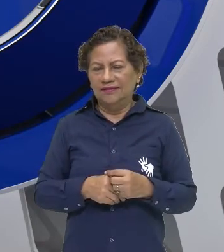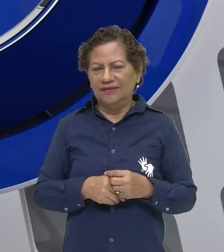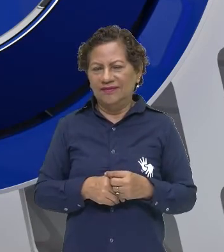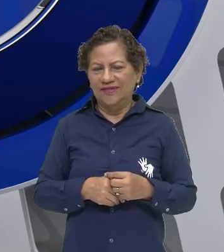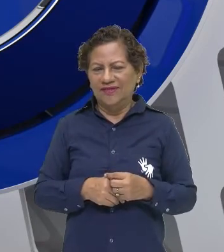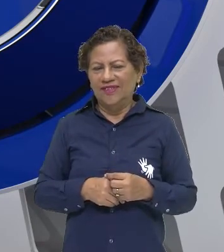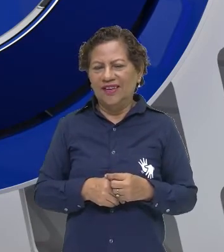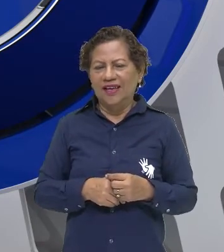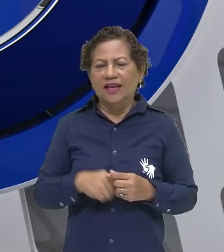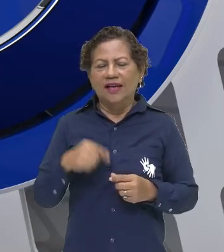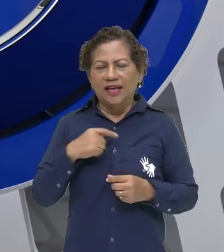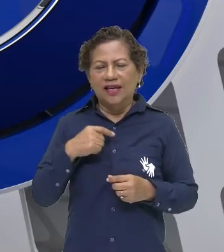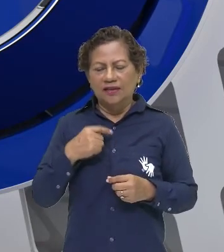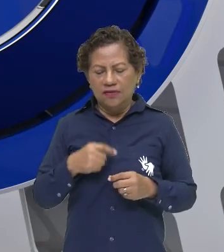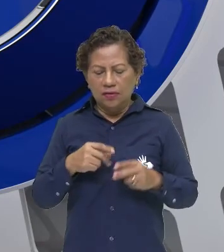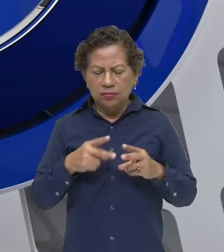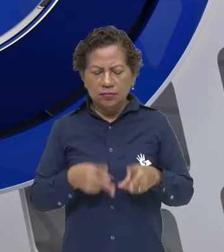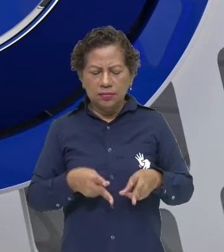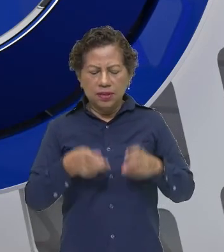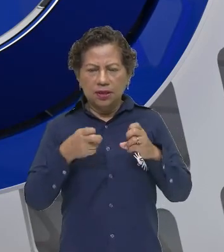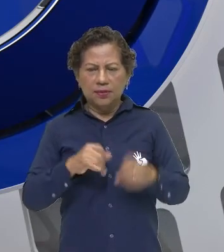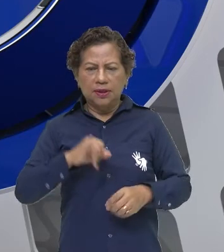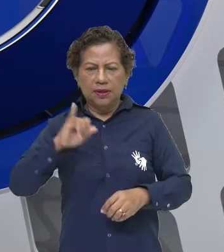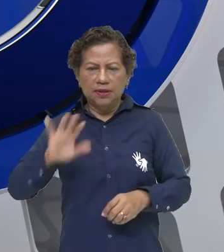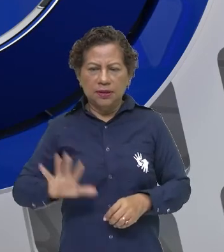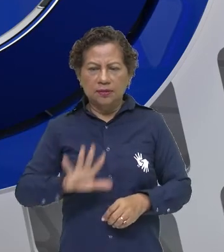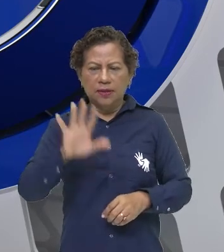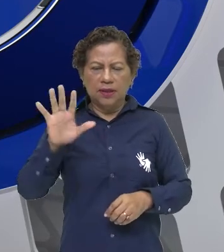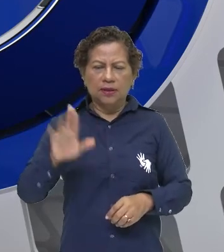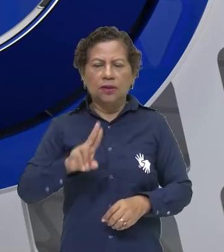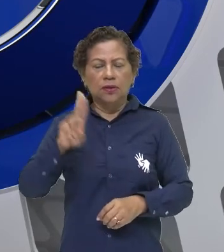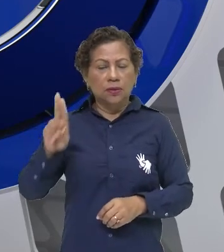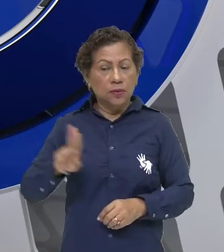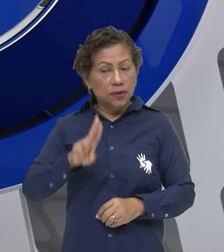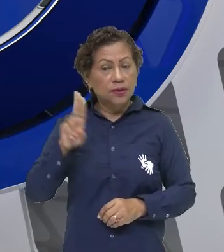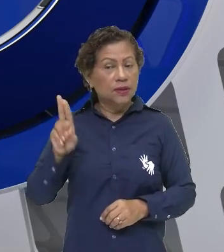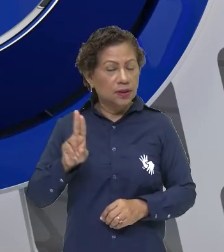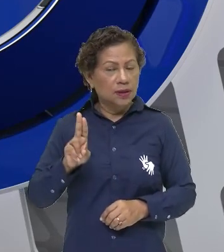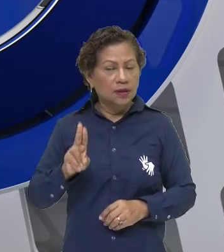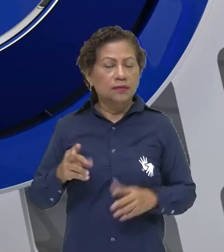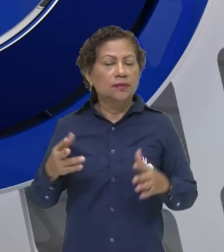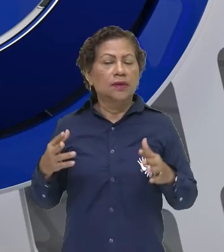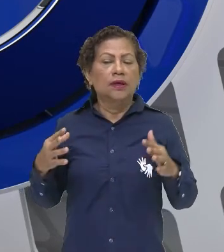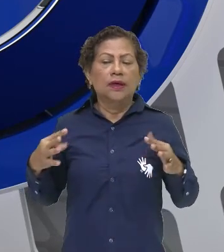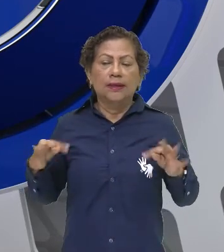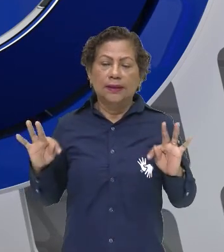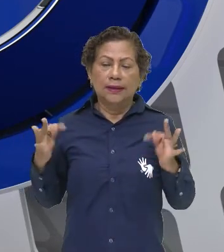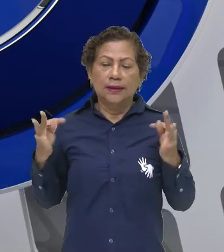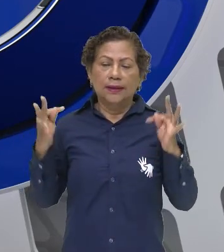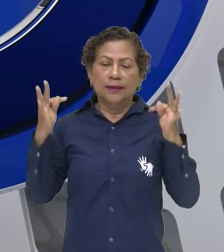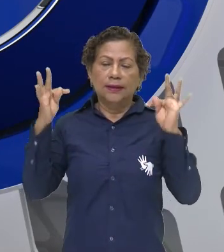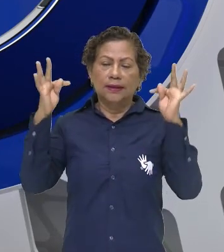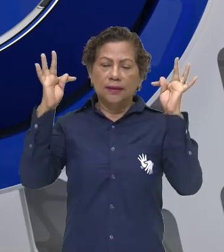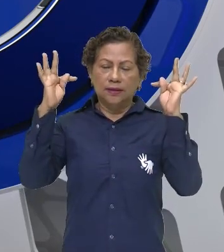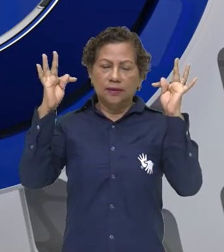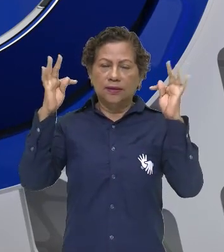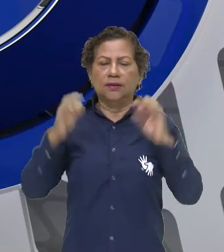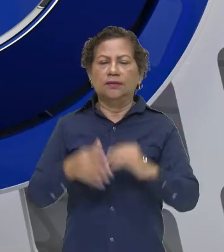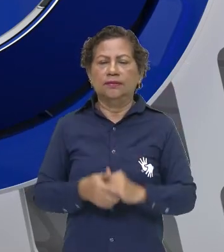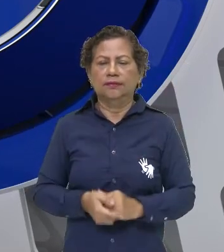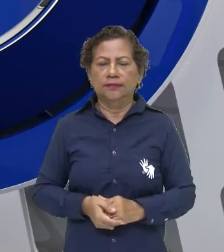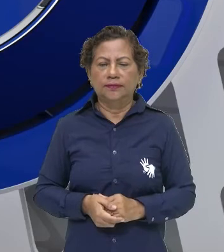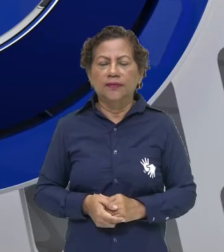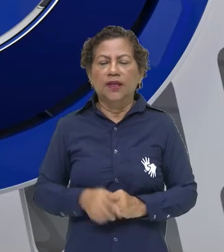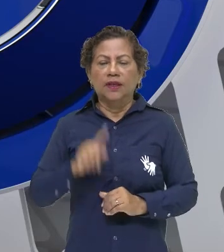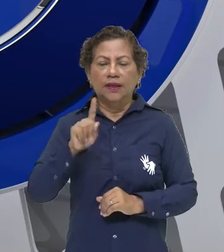aumentar, vão captar a imagem. A partir delas, eles vão captar, como eu falei, e isso vai ser